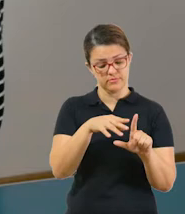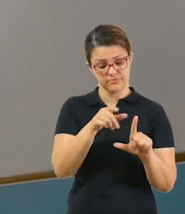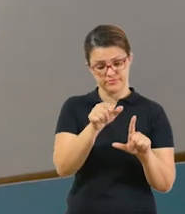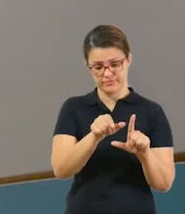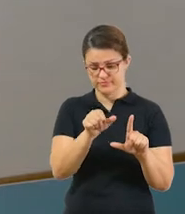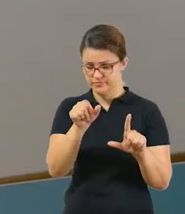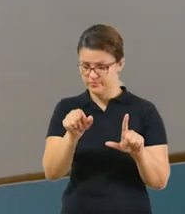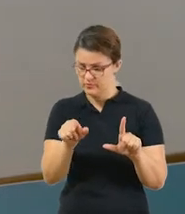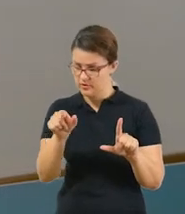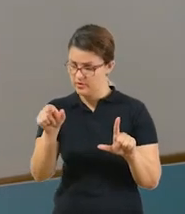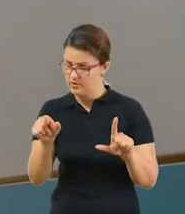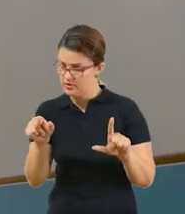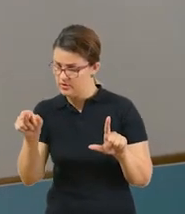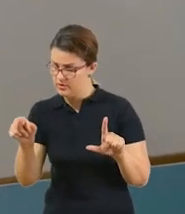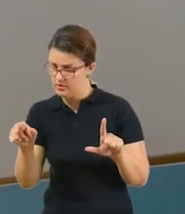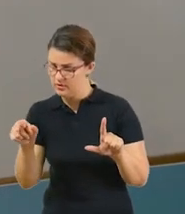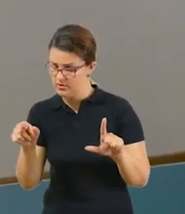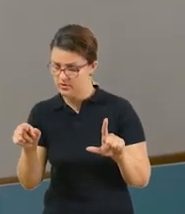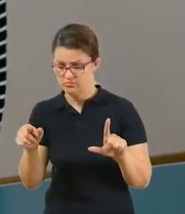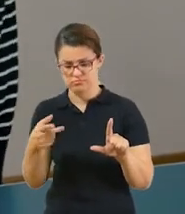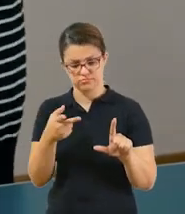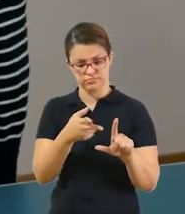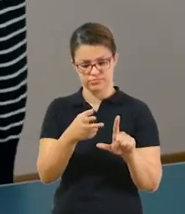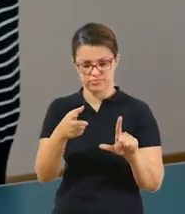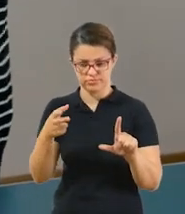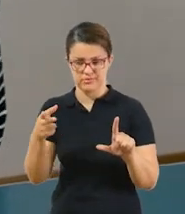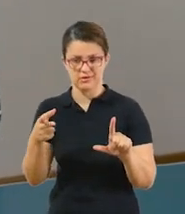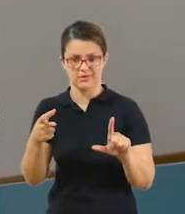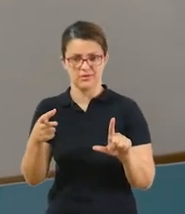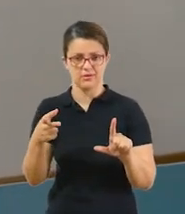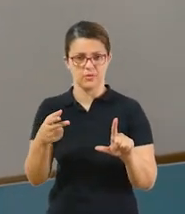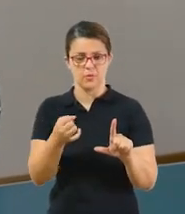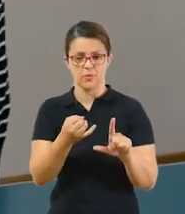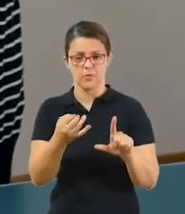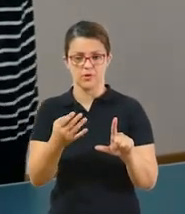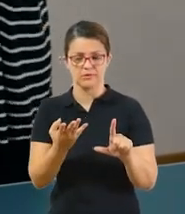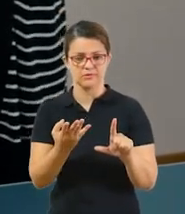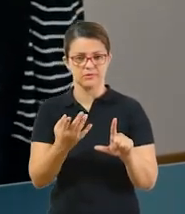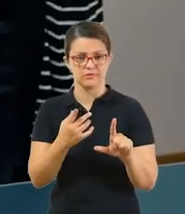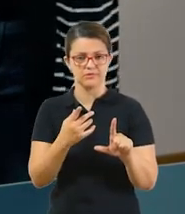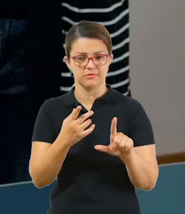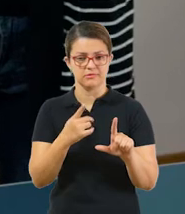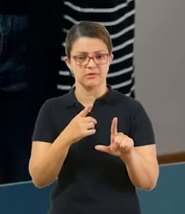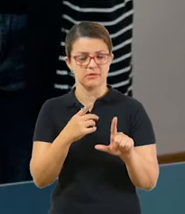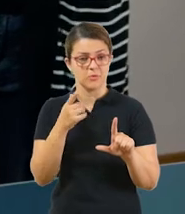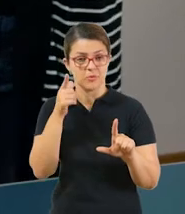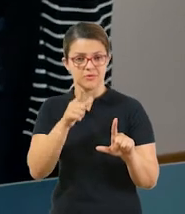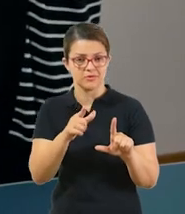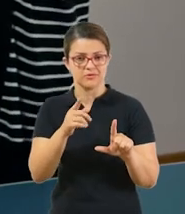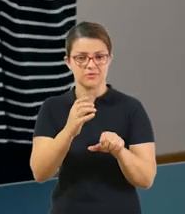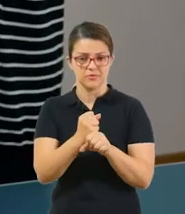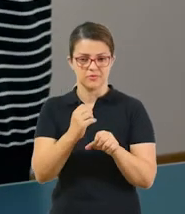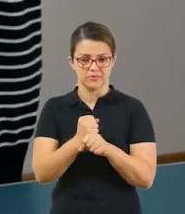notar que existe um padrão entre uma rodada e outra, você vai descobrir quantos pontos ela fez na quinta rodada.